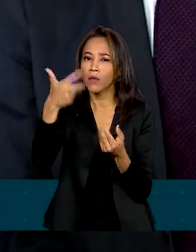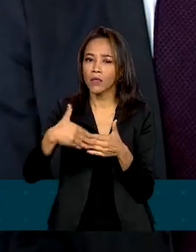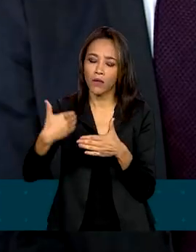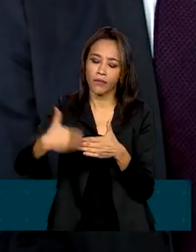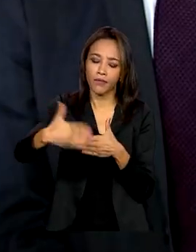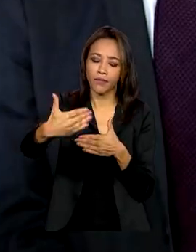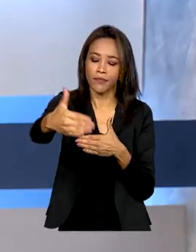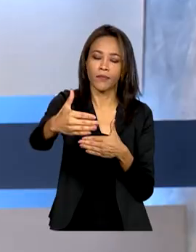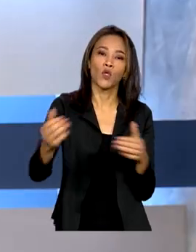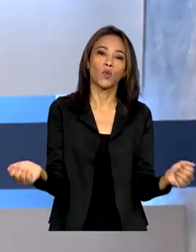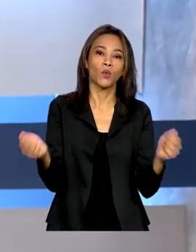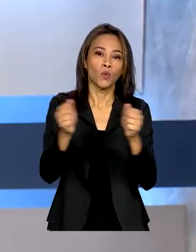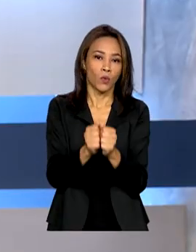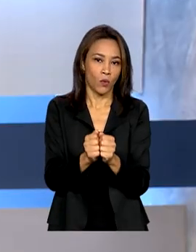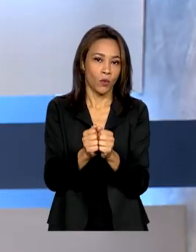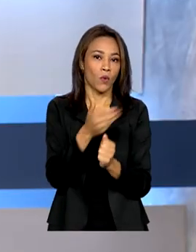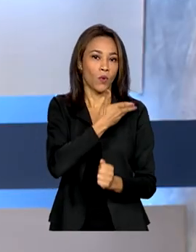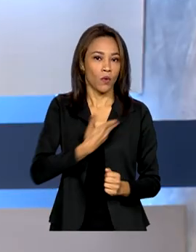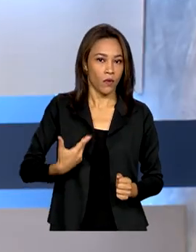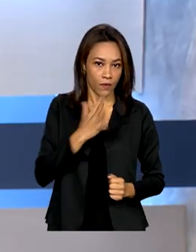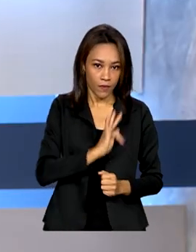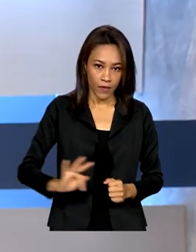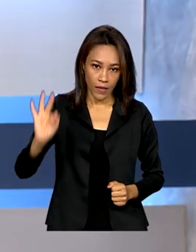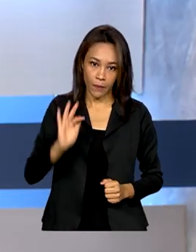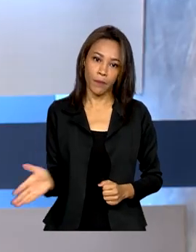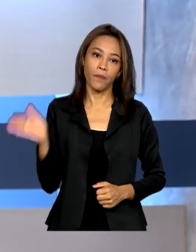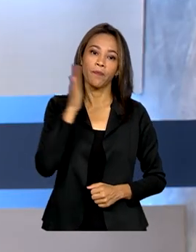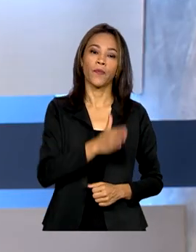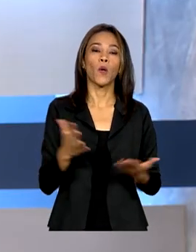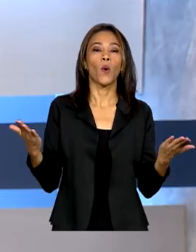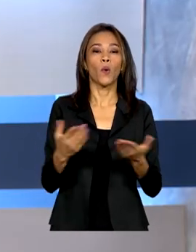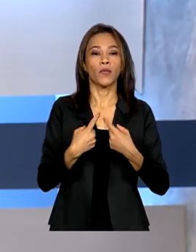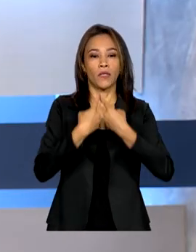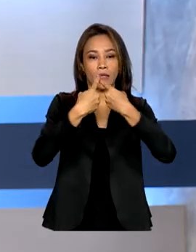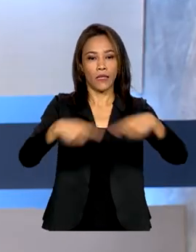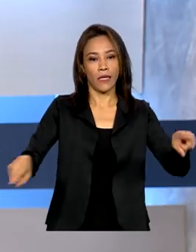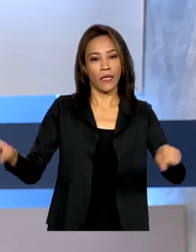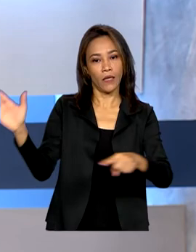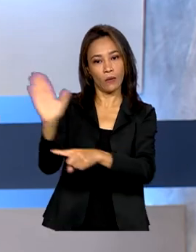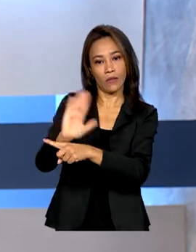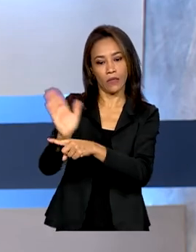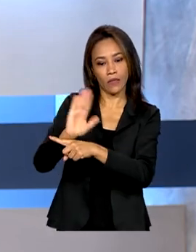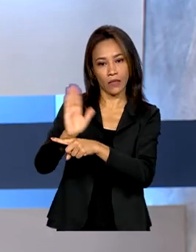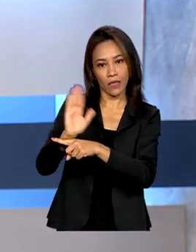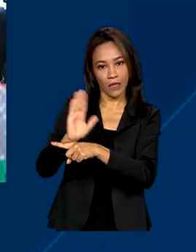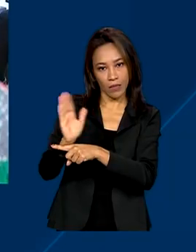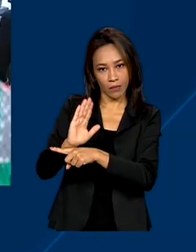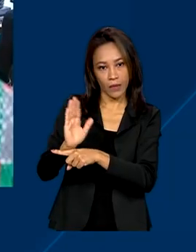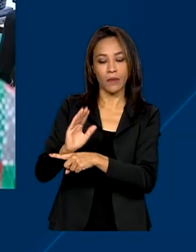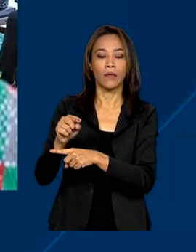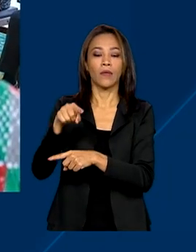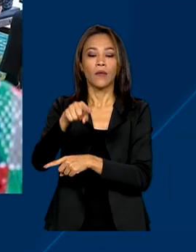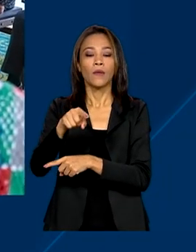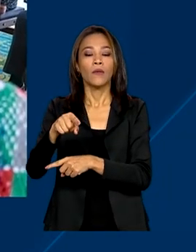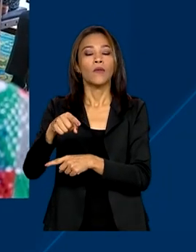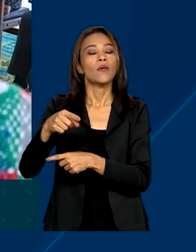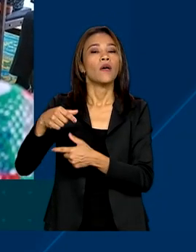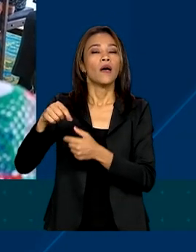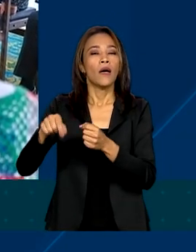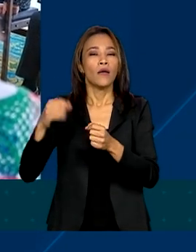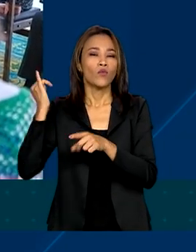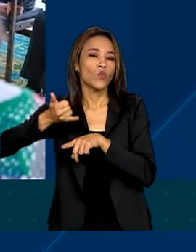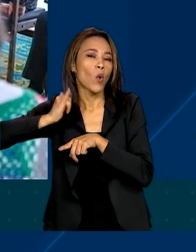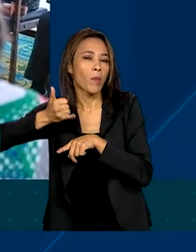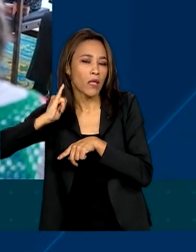com o governo federal. Estreia hoje nos cinemas o documentário Quando Falta o Ar. Ontem, o presidente Lula